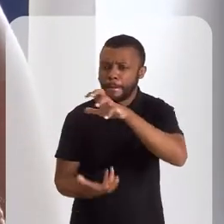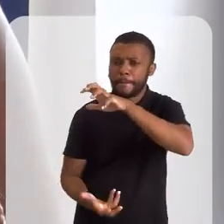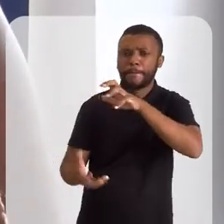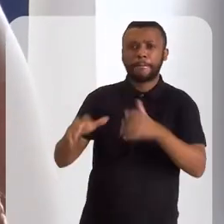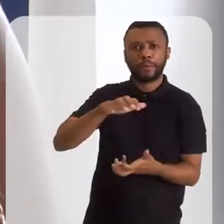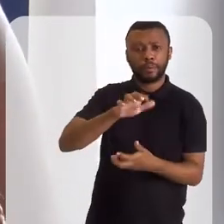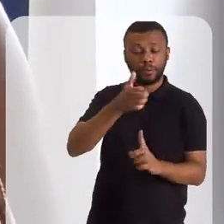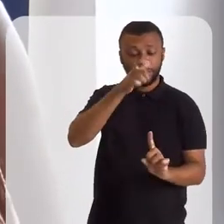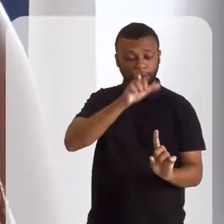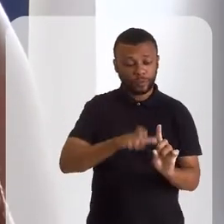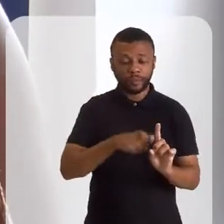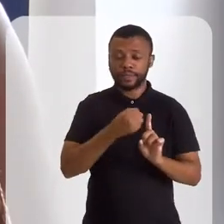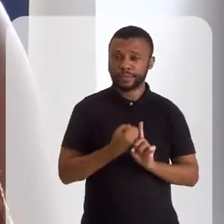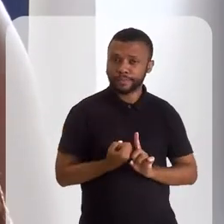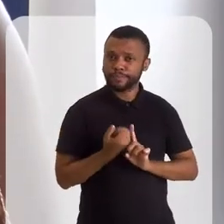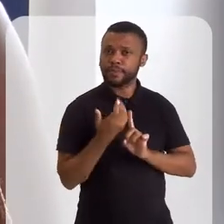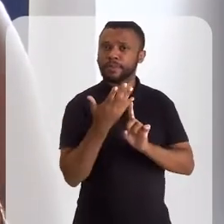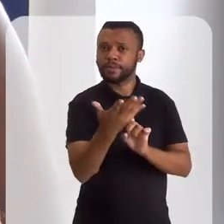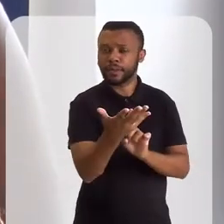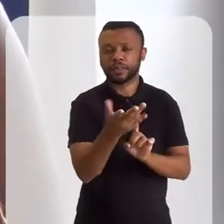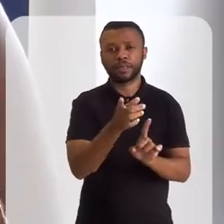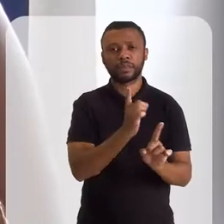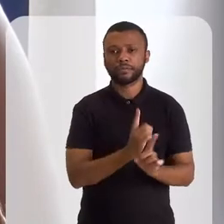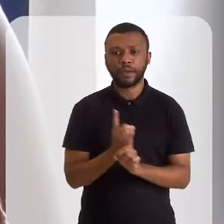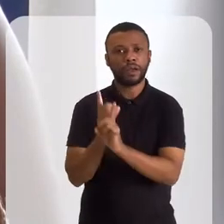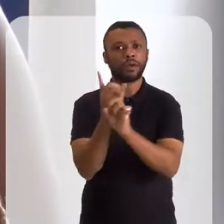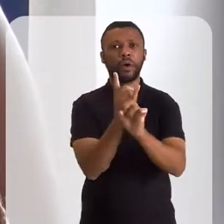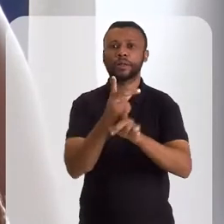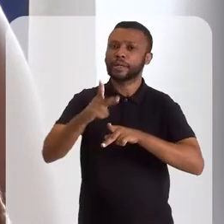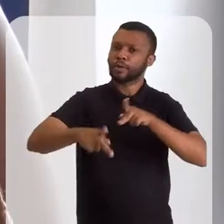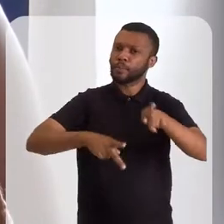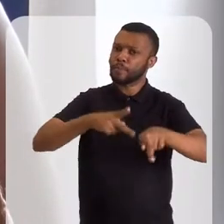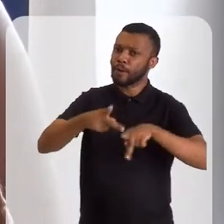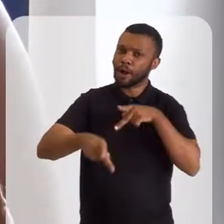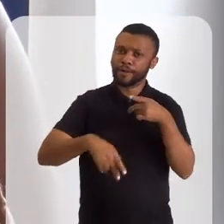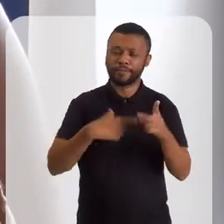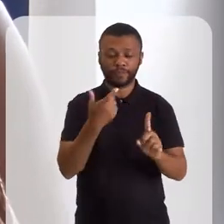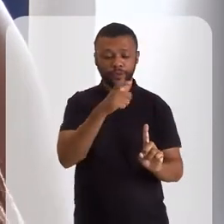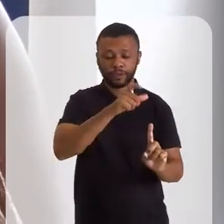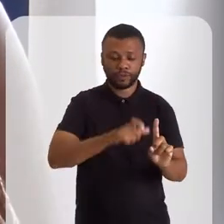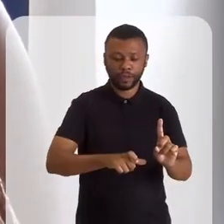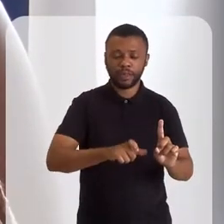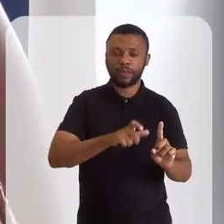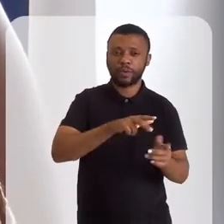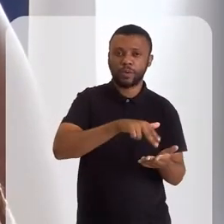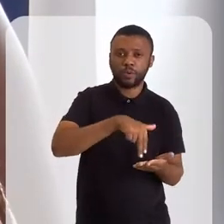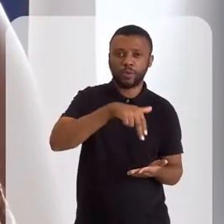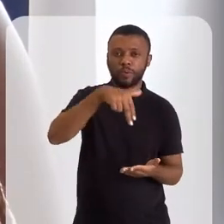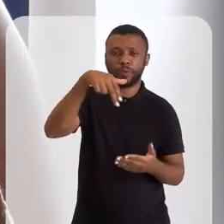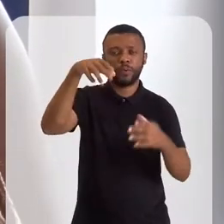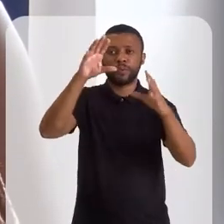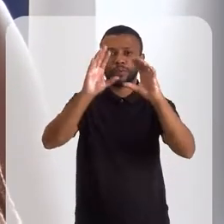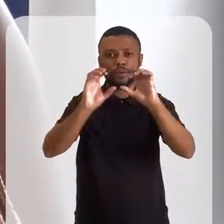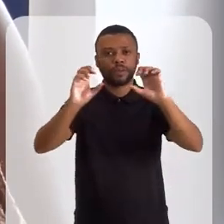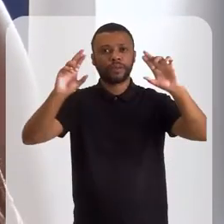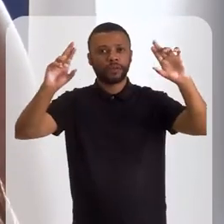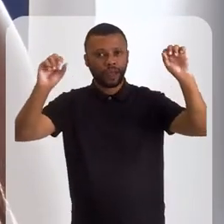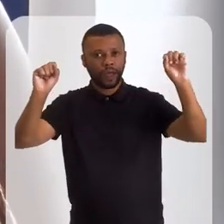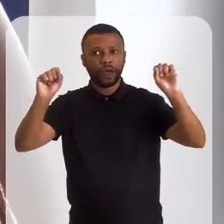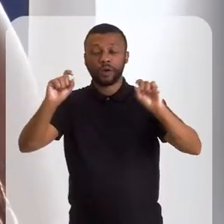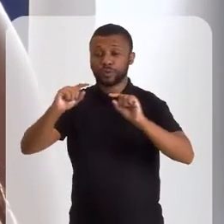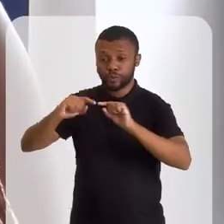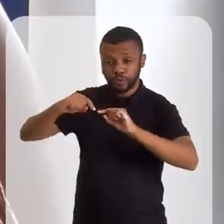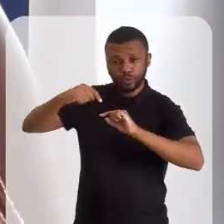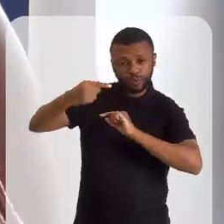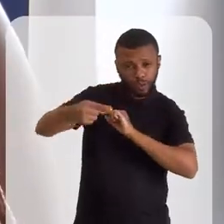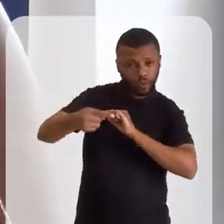quando esse manifestante de Deus se encontra entre a humanidade, né? Uma vez que ele ascende aos céus, os próximos que